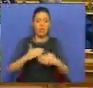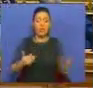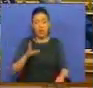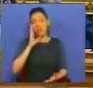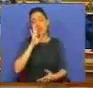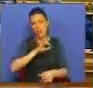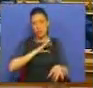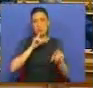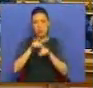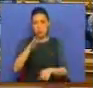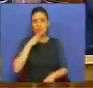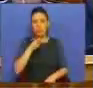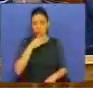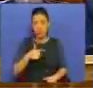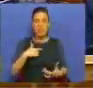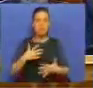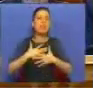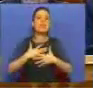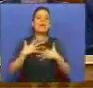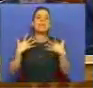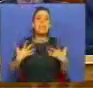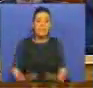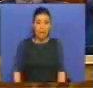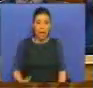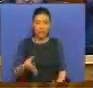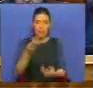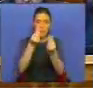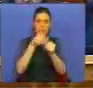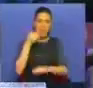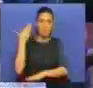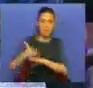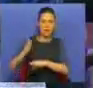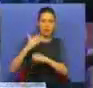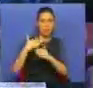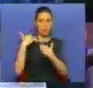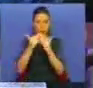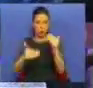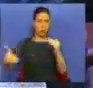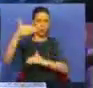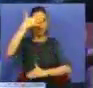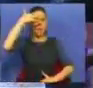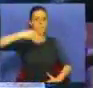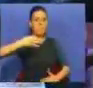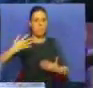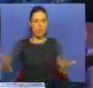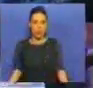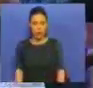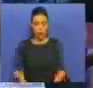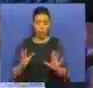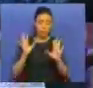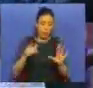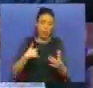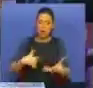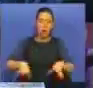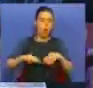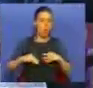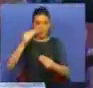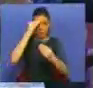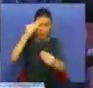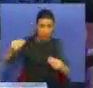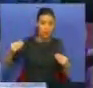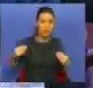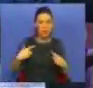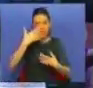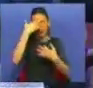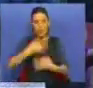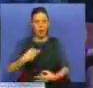Sabe, Sr. Deputado, nós estamos cansados desse preconceito de superioridade moral. Nós não lhe aceitamos lições de